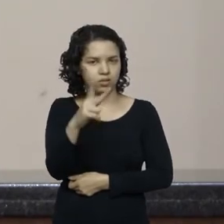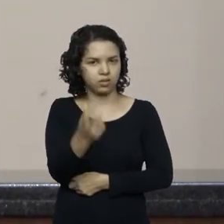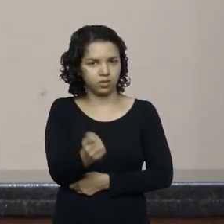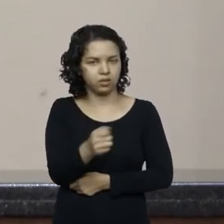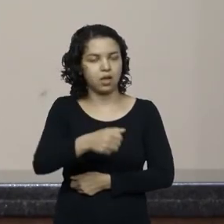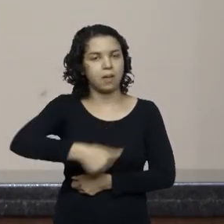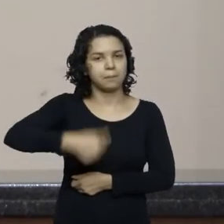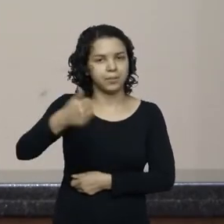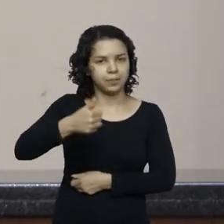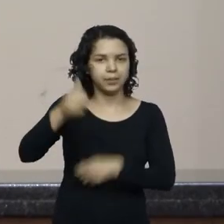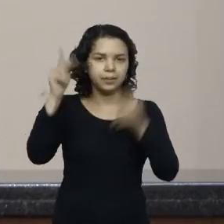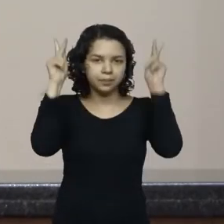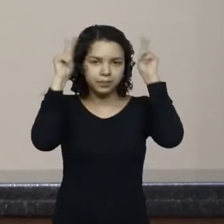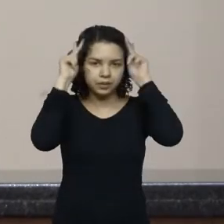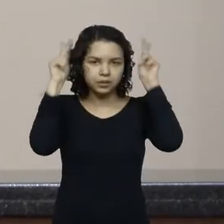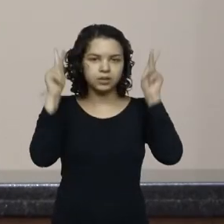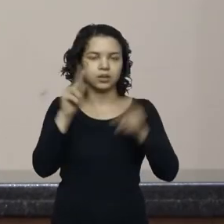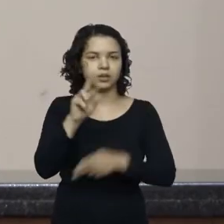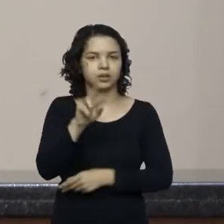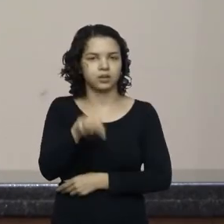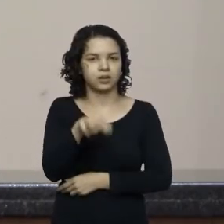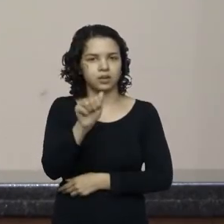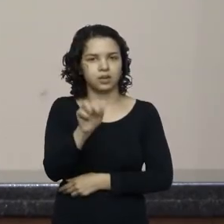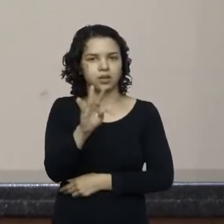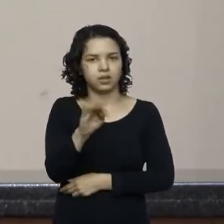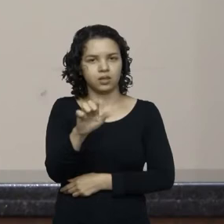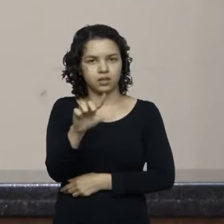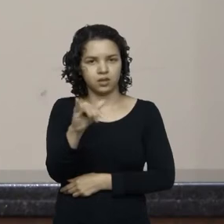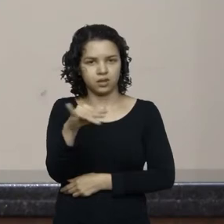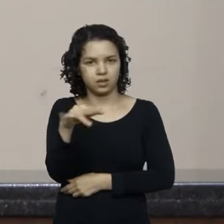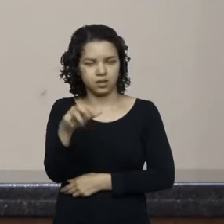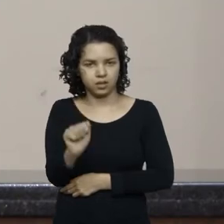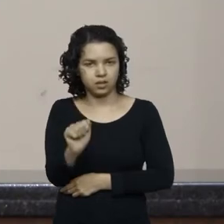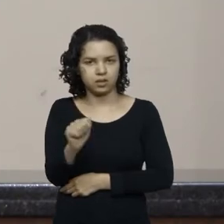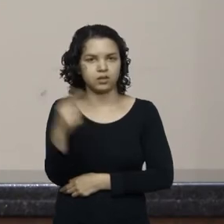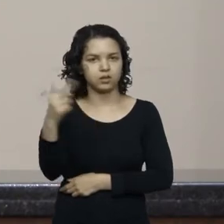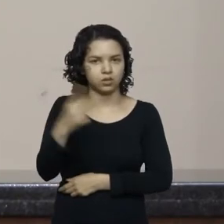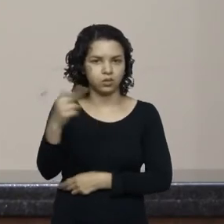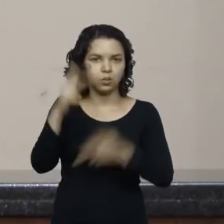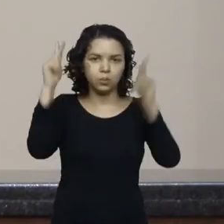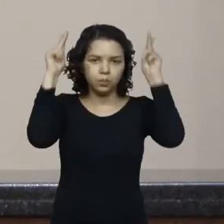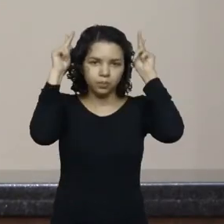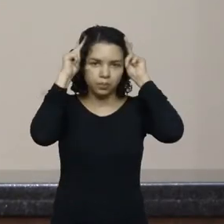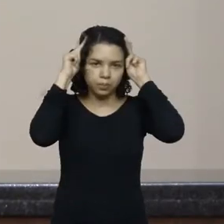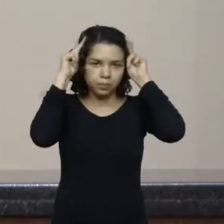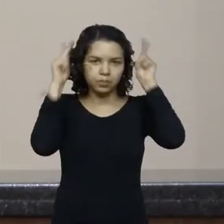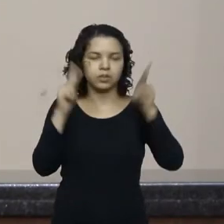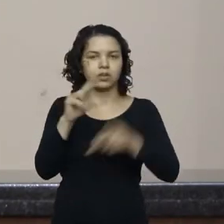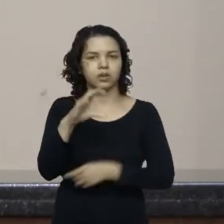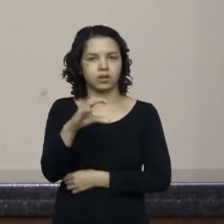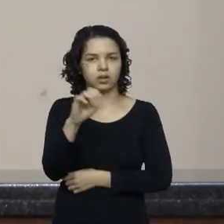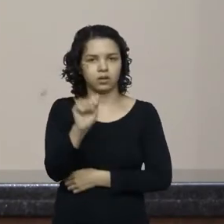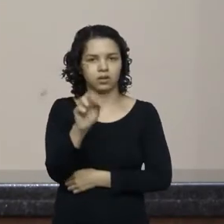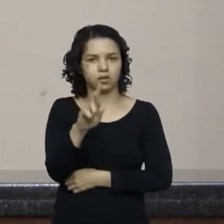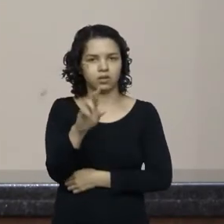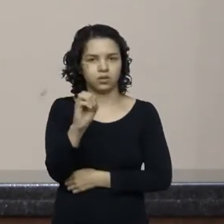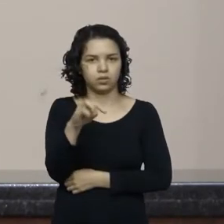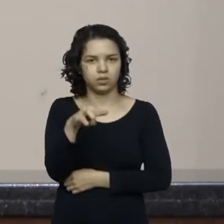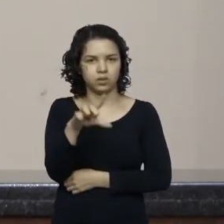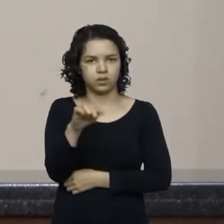princesa Natália Ribeiro Reino e da segunda princesa Carolina de Lima